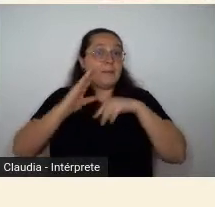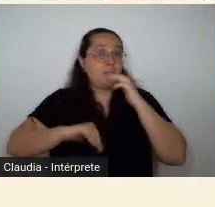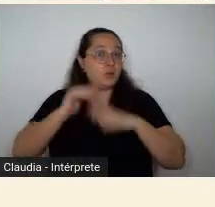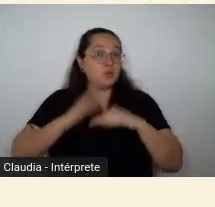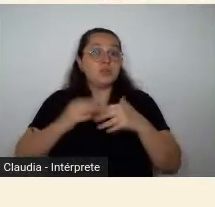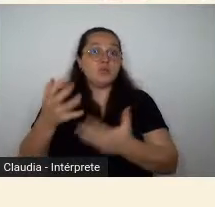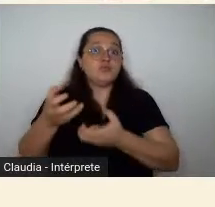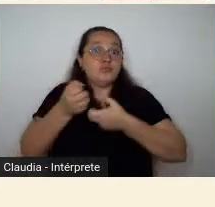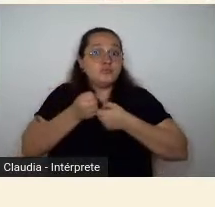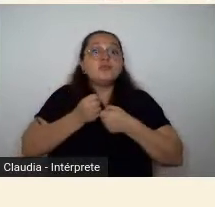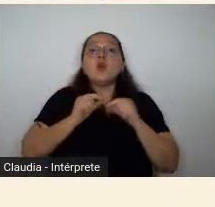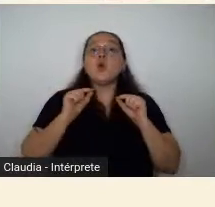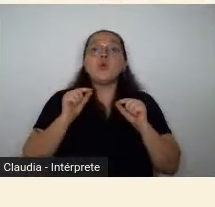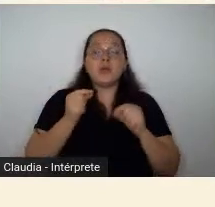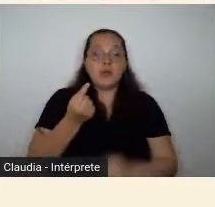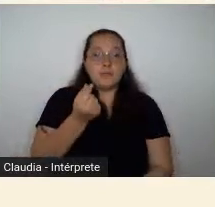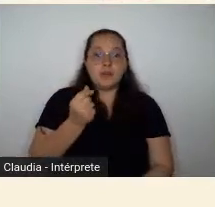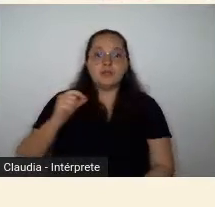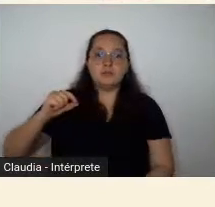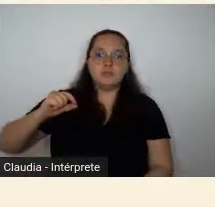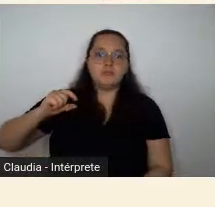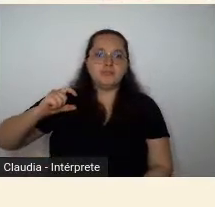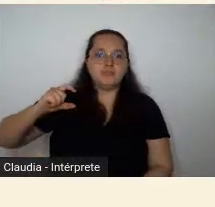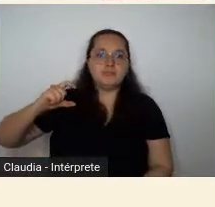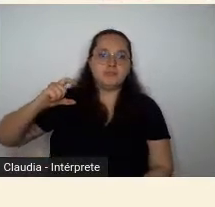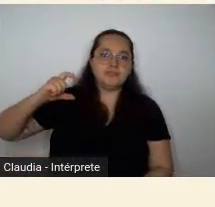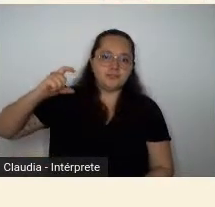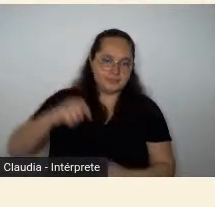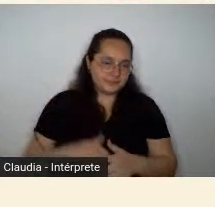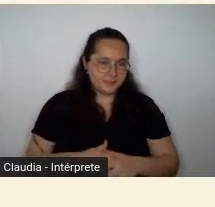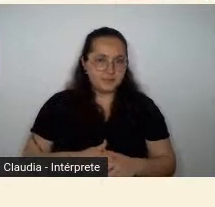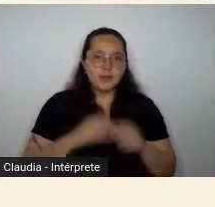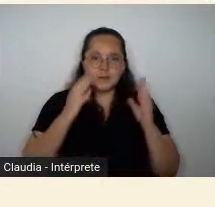preços, né, ao mesmo tempo, vou pedir para passar mais um,